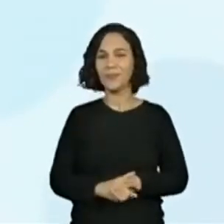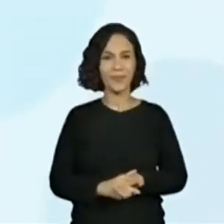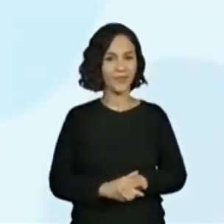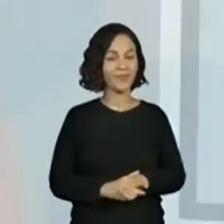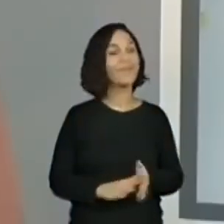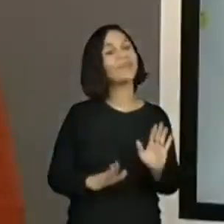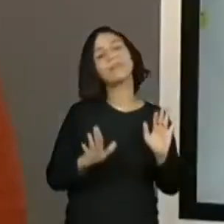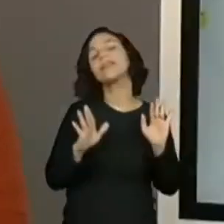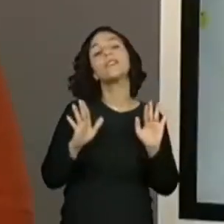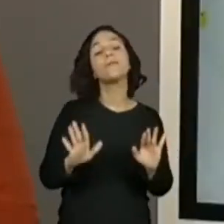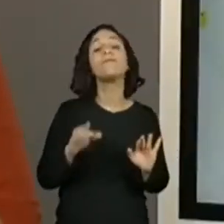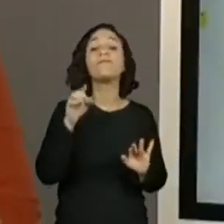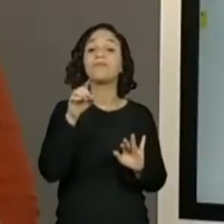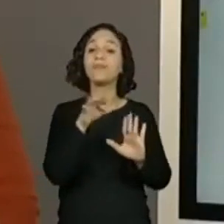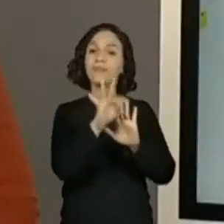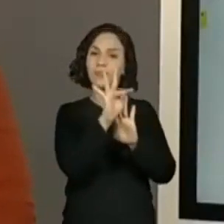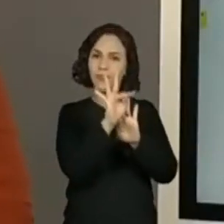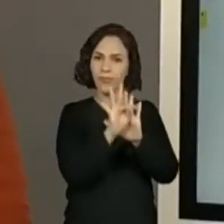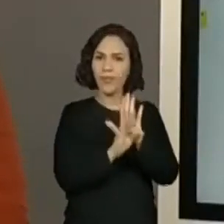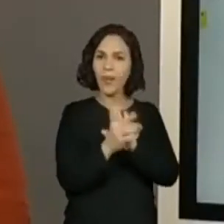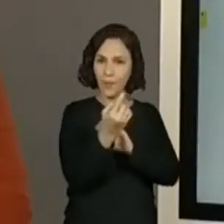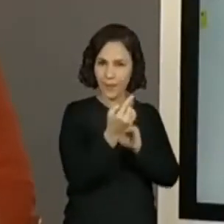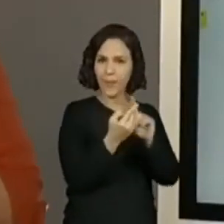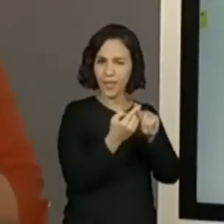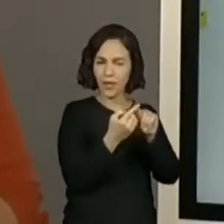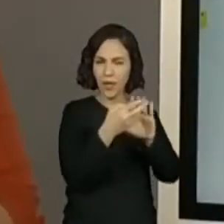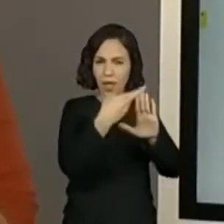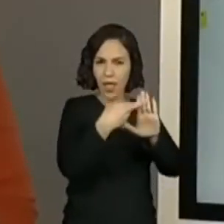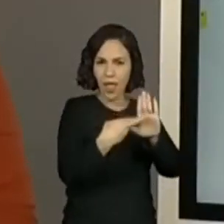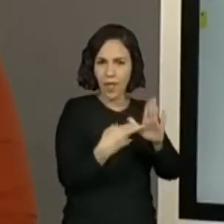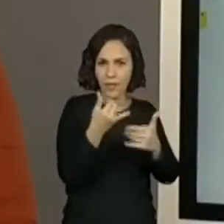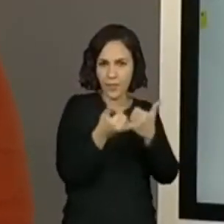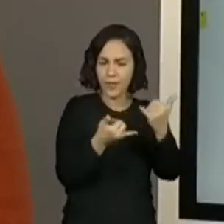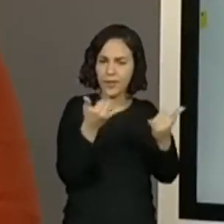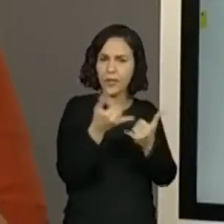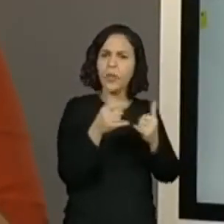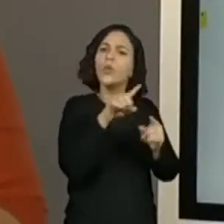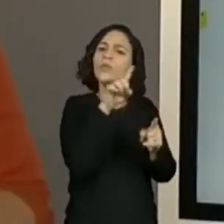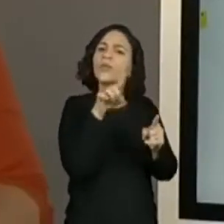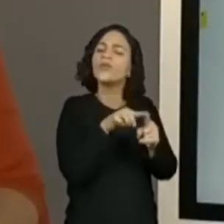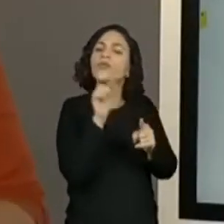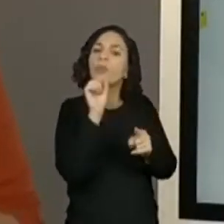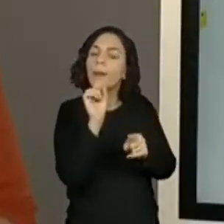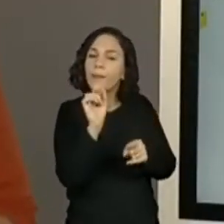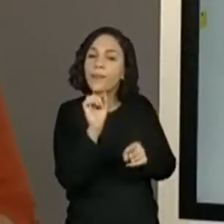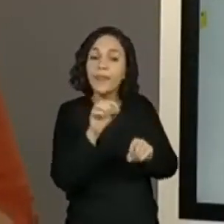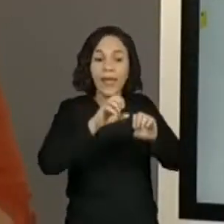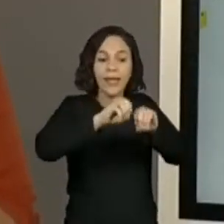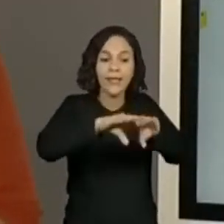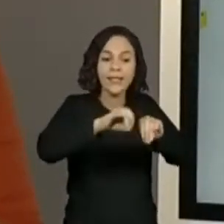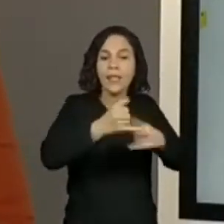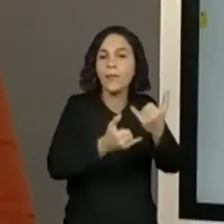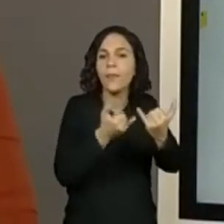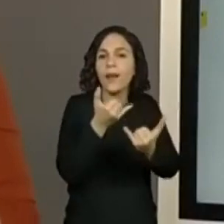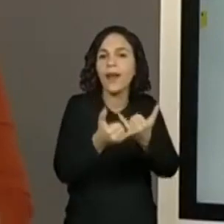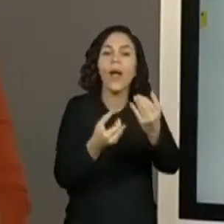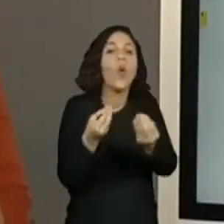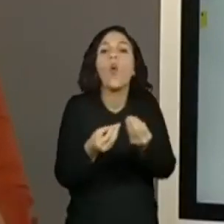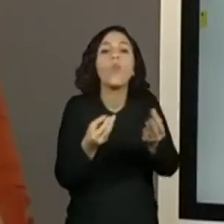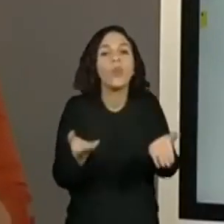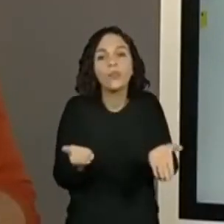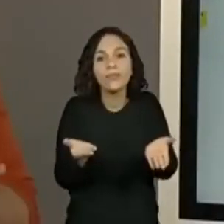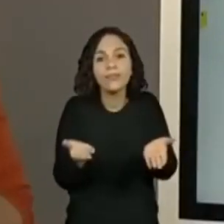O texto, regras de brincadeira, o objetivo, a finalidade é ensinar a brincar. No caso aqui,